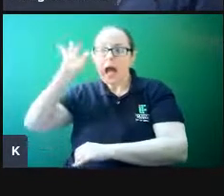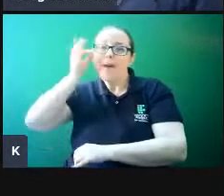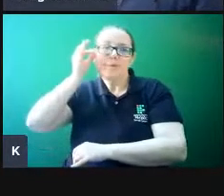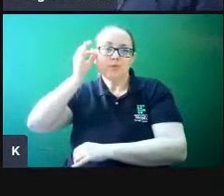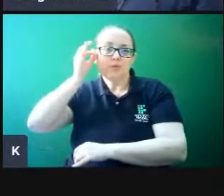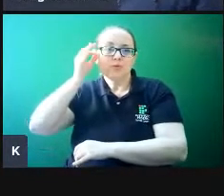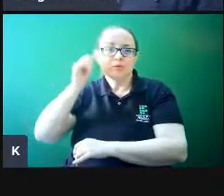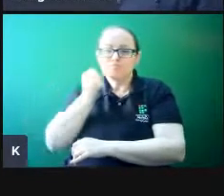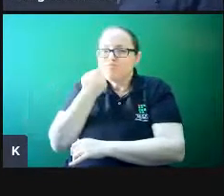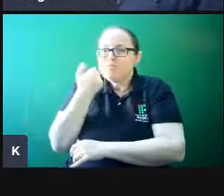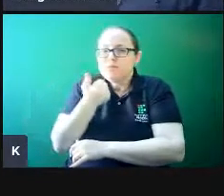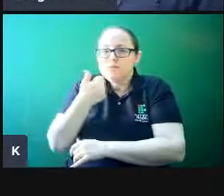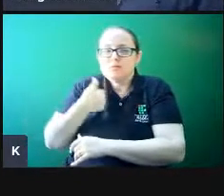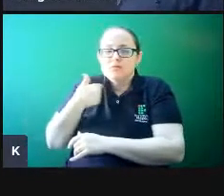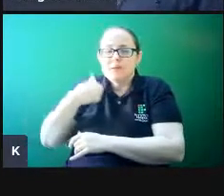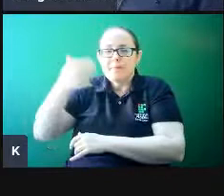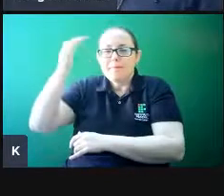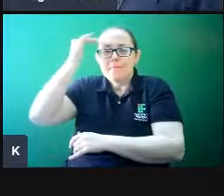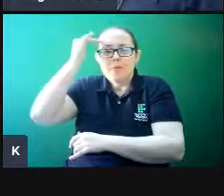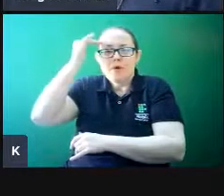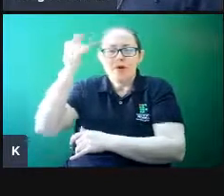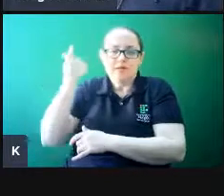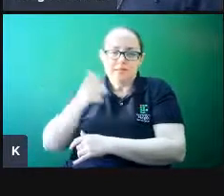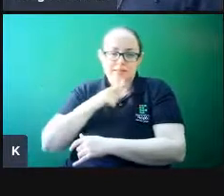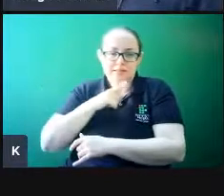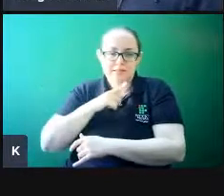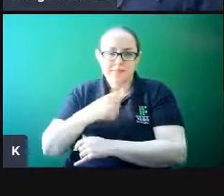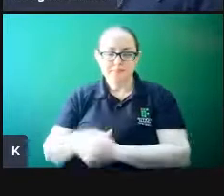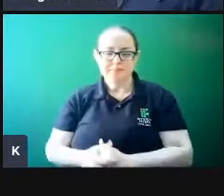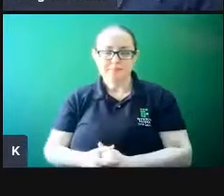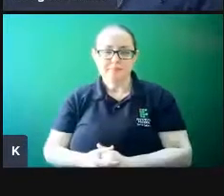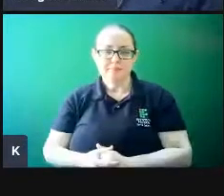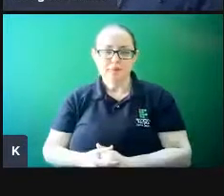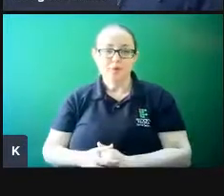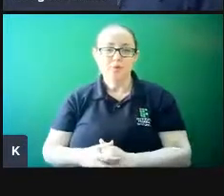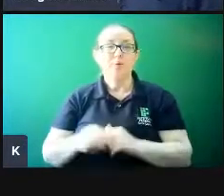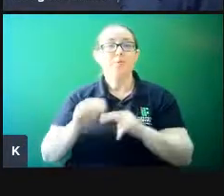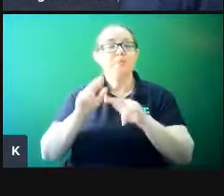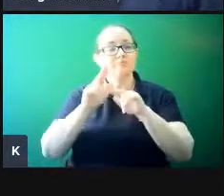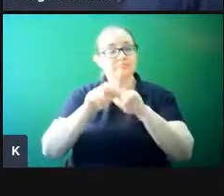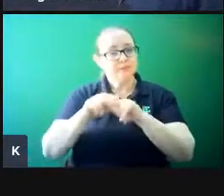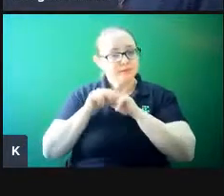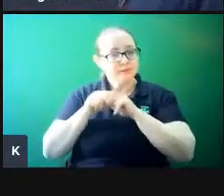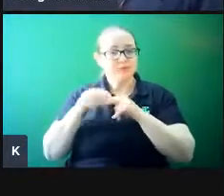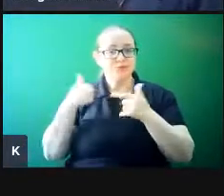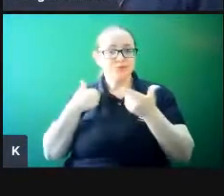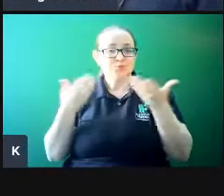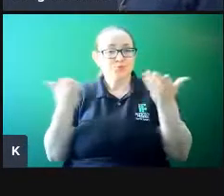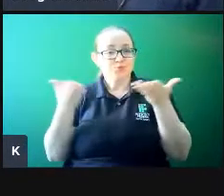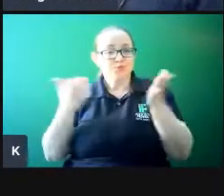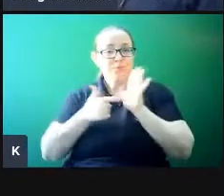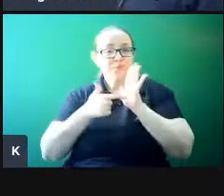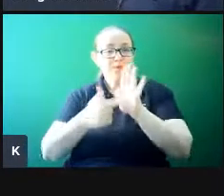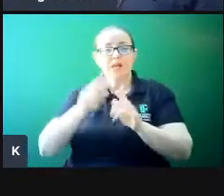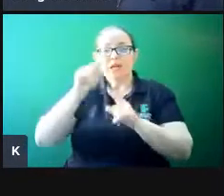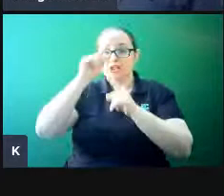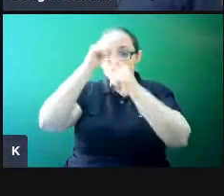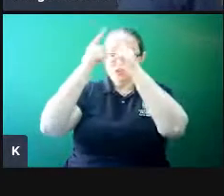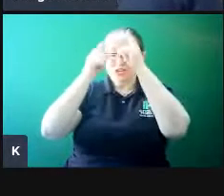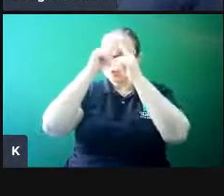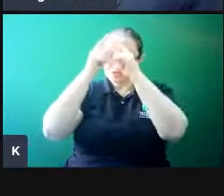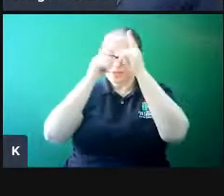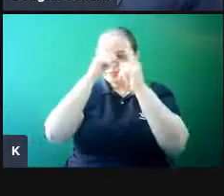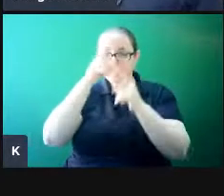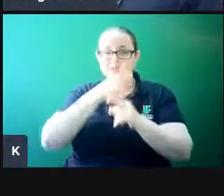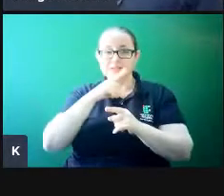recupera mais rápido essa memória. Por isso, a gente vai trazer aqui a ideia, quando falar de criatividade, que está nesse próximo